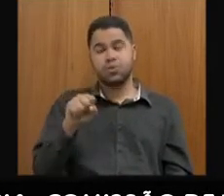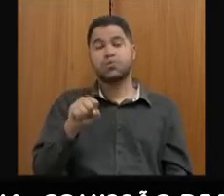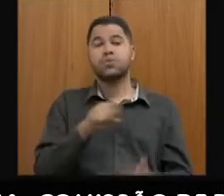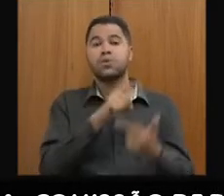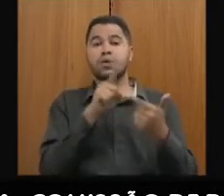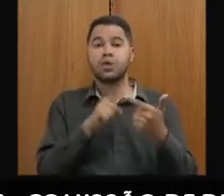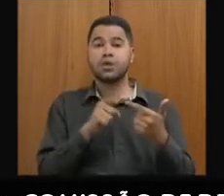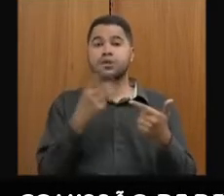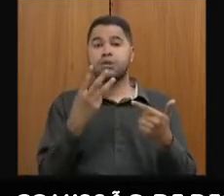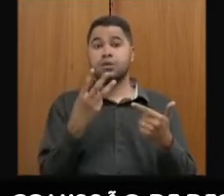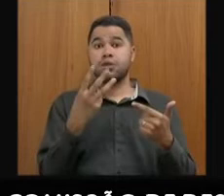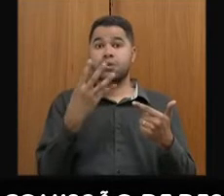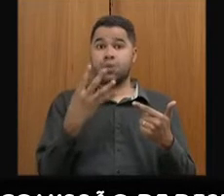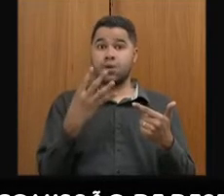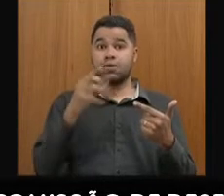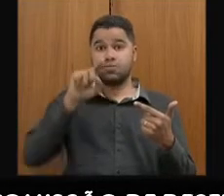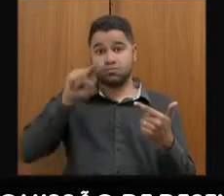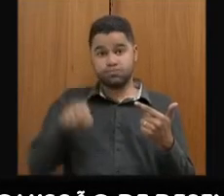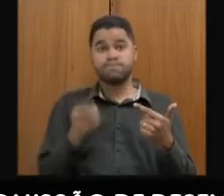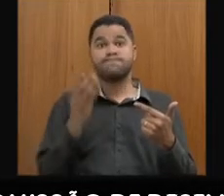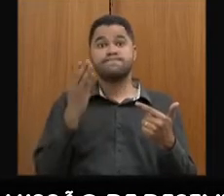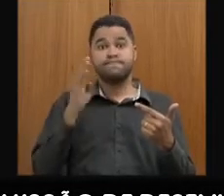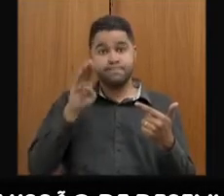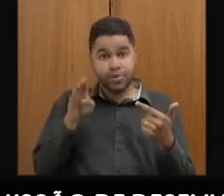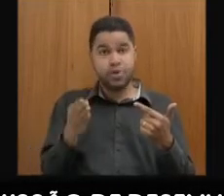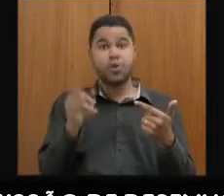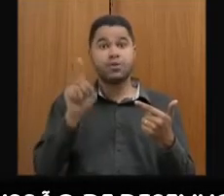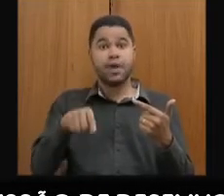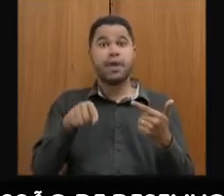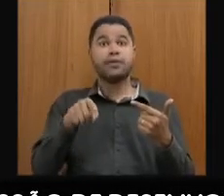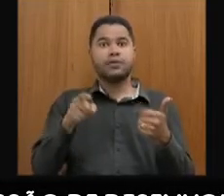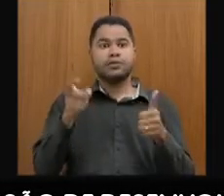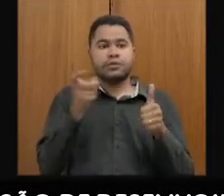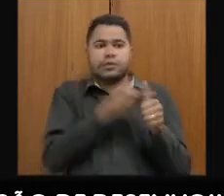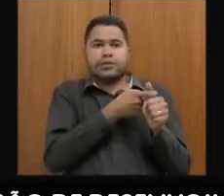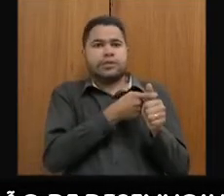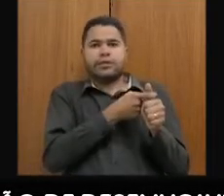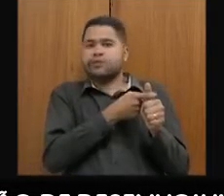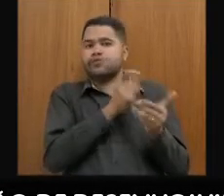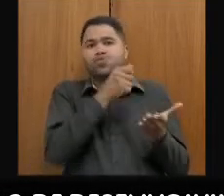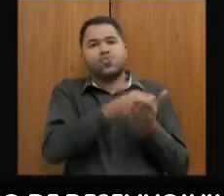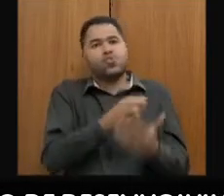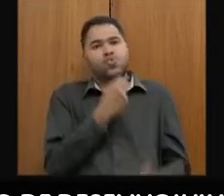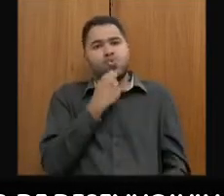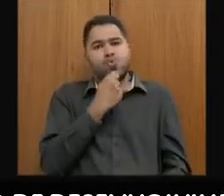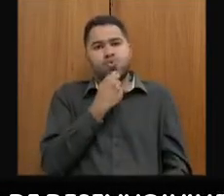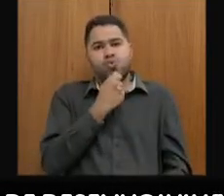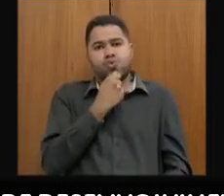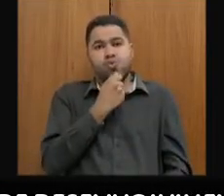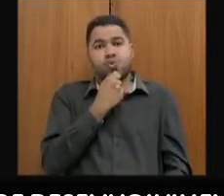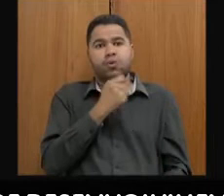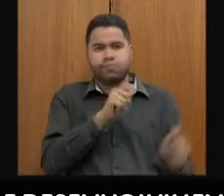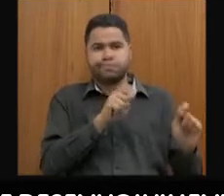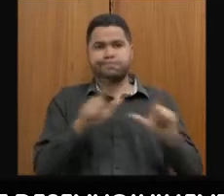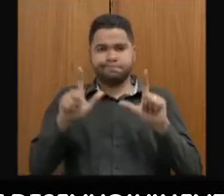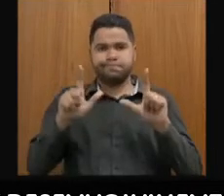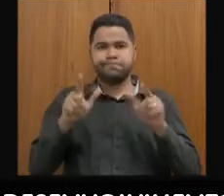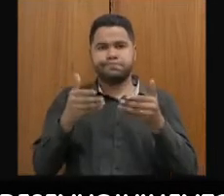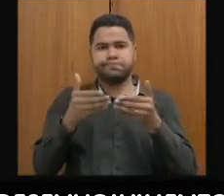bilhões de reais, que é exatamente o valor do endividamento que não foi pago. Se a gente... Próximo slide, por favor.